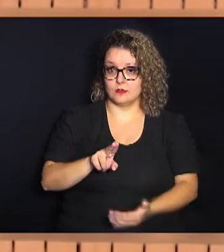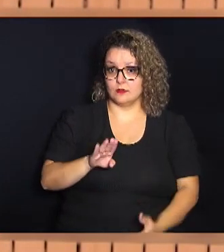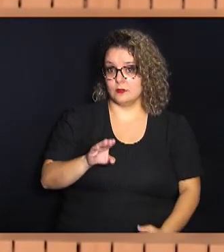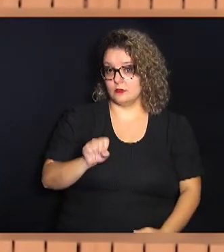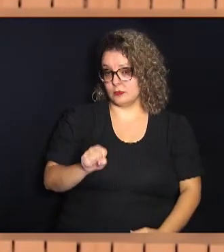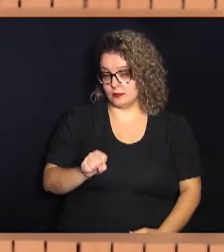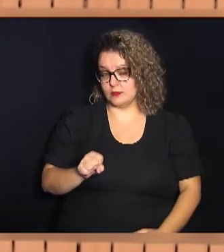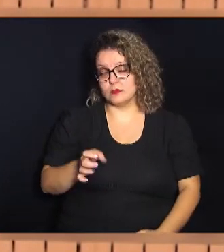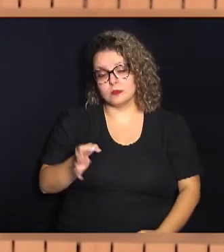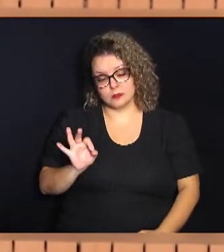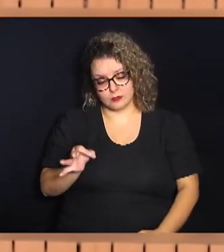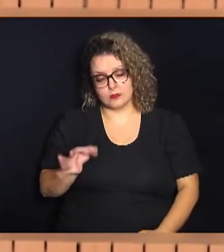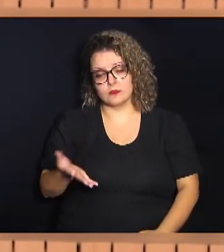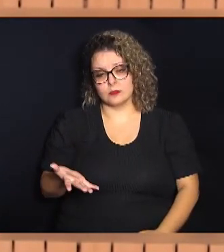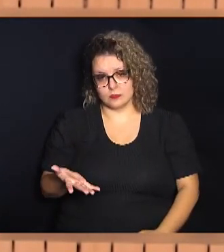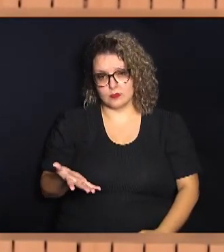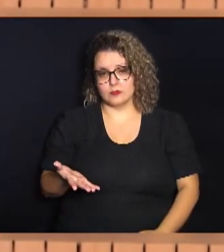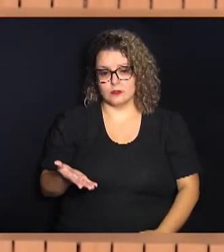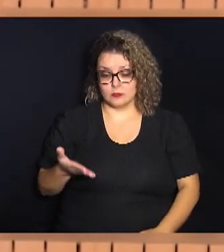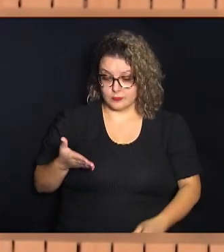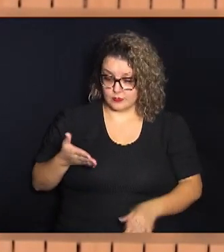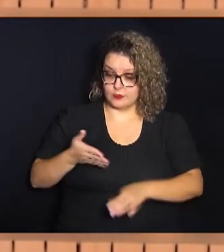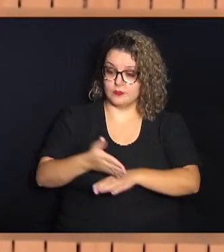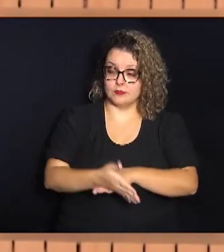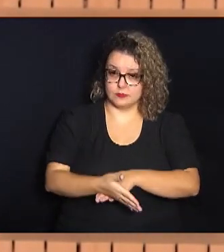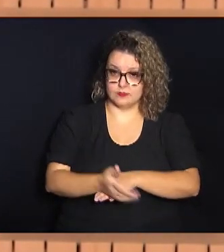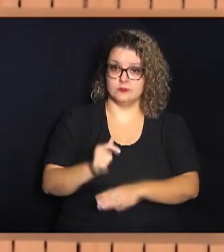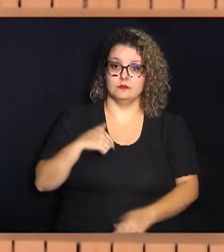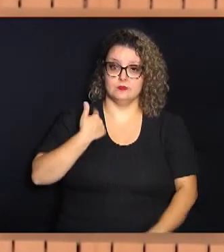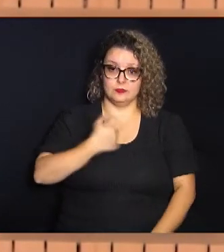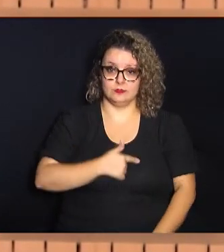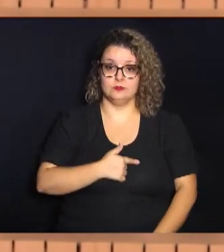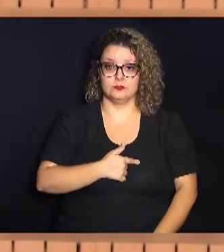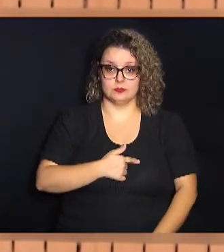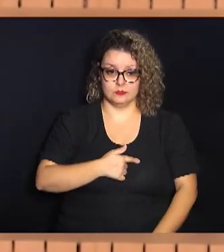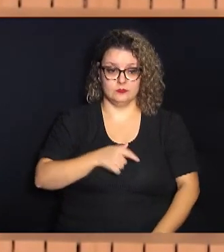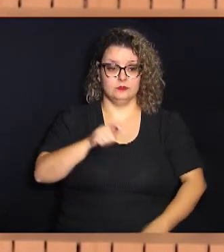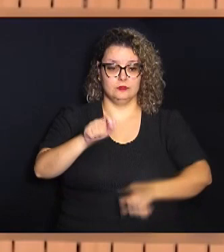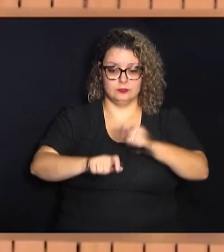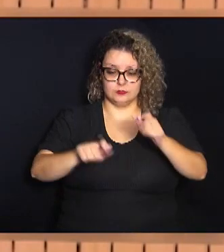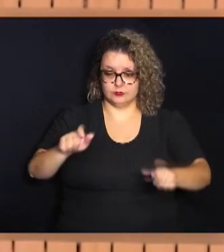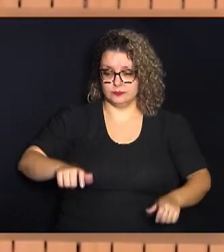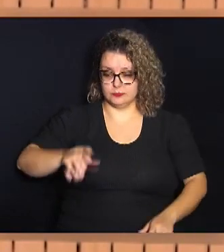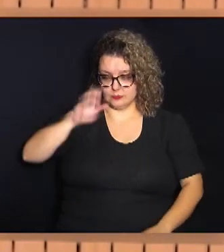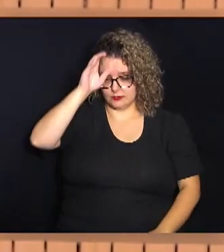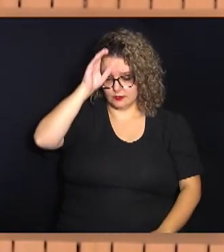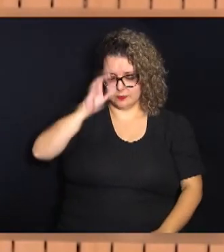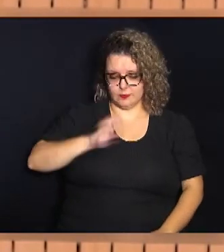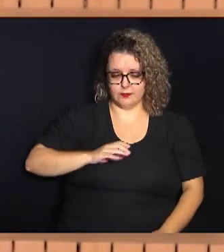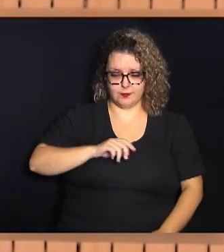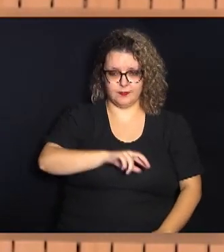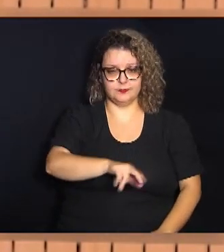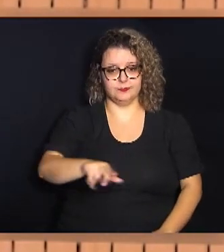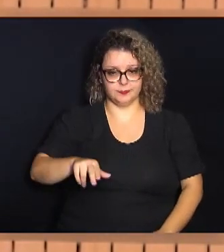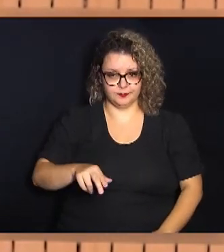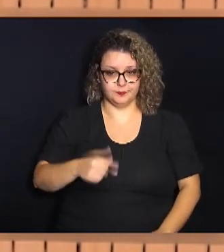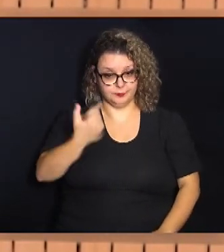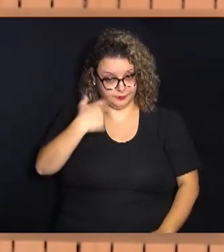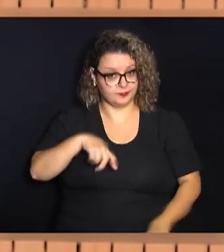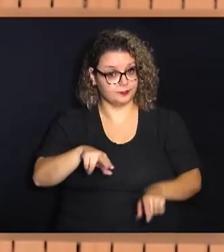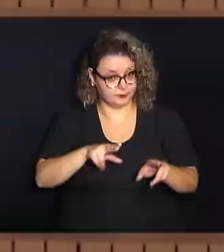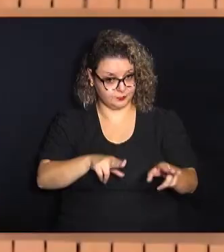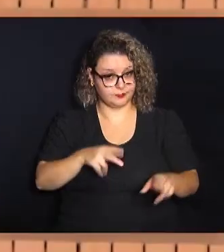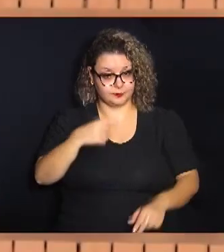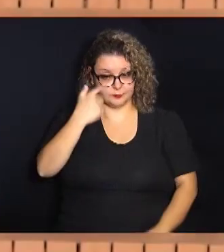sem dúvida é a porta de entrada dos nossos usuários eu inclusive como usuário do